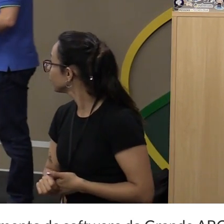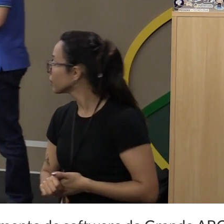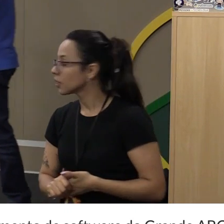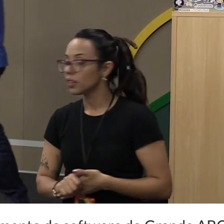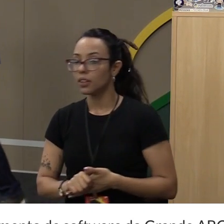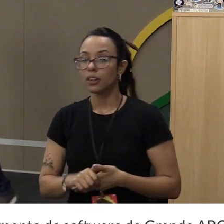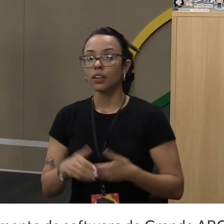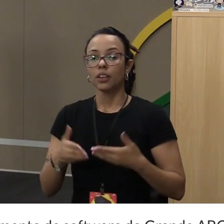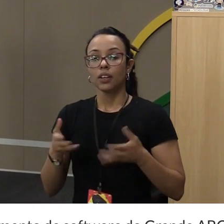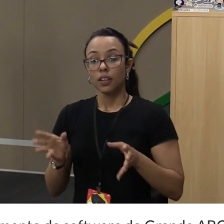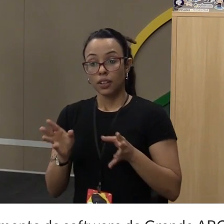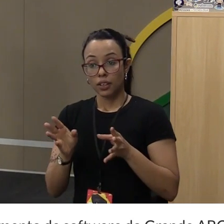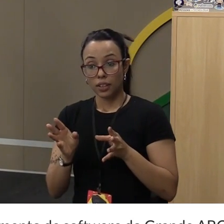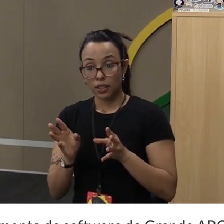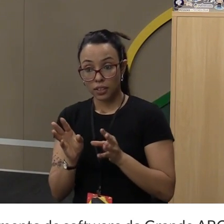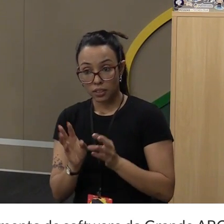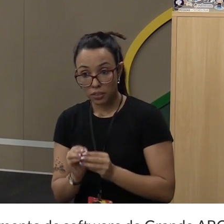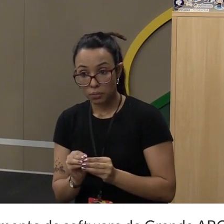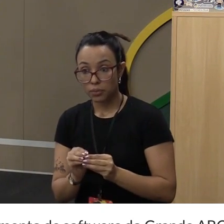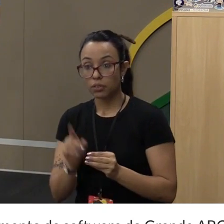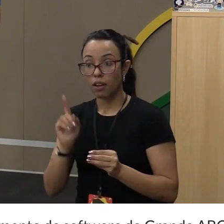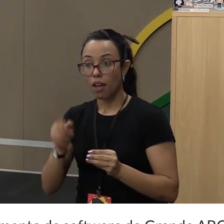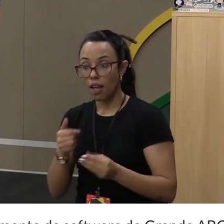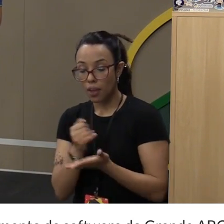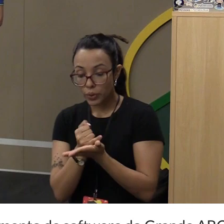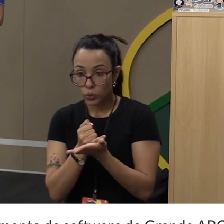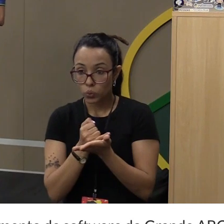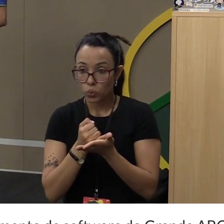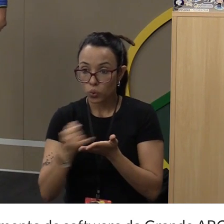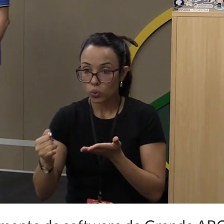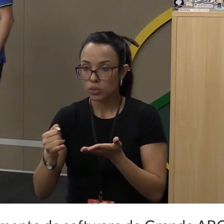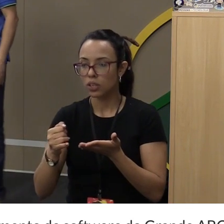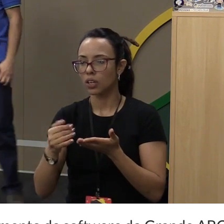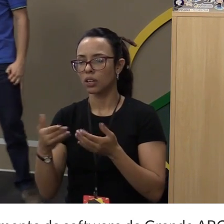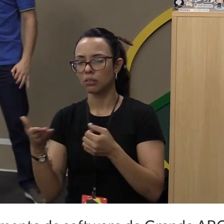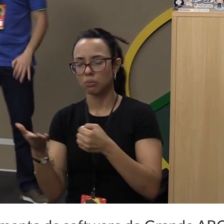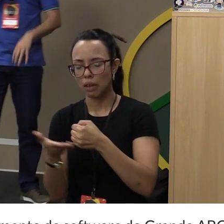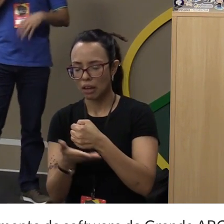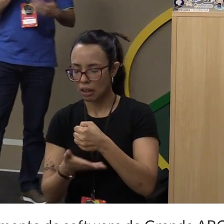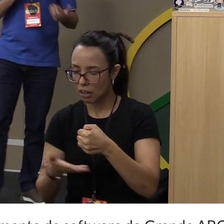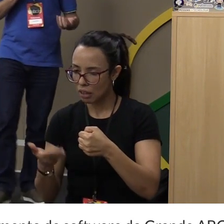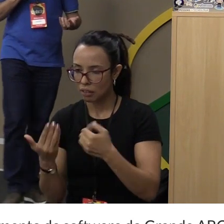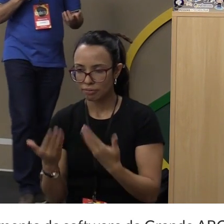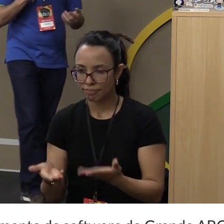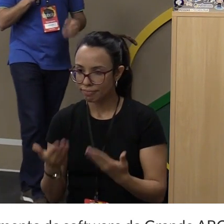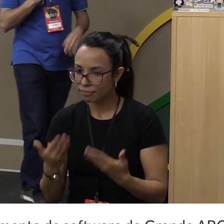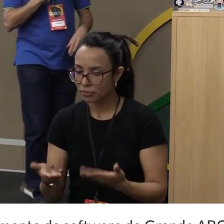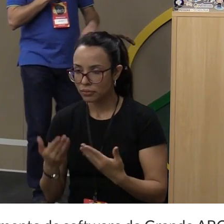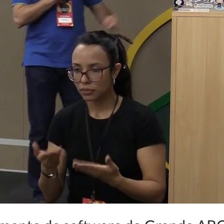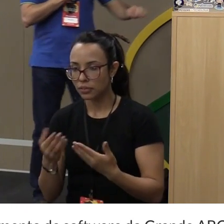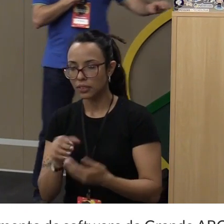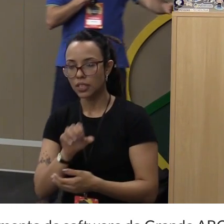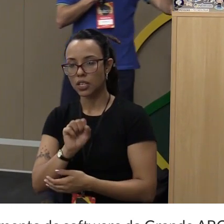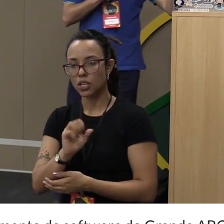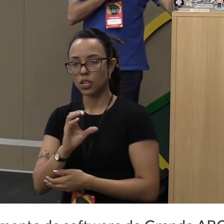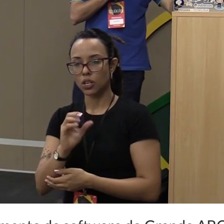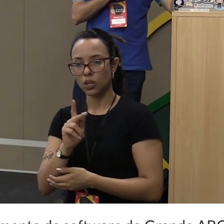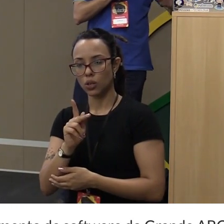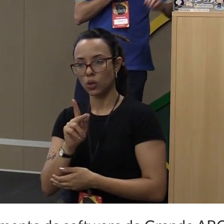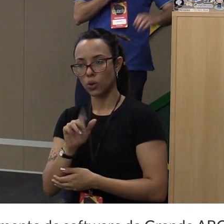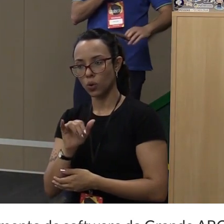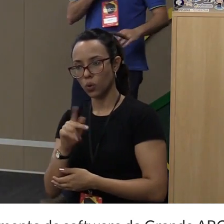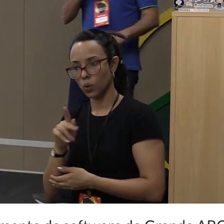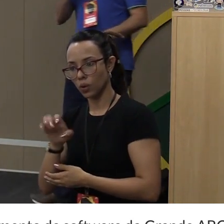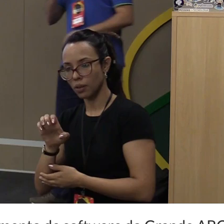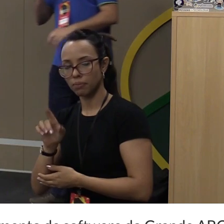Bom, basicamente, isso é uma introdução bem por cima do que o Scrap. Ele tem muito mais funcionalidades. Vou